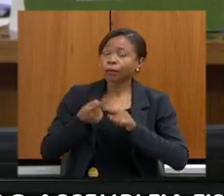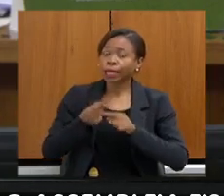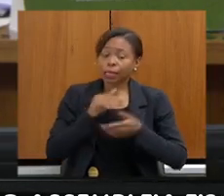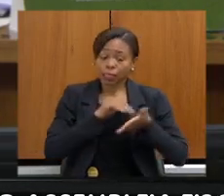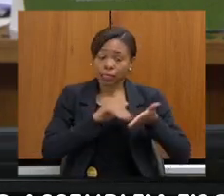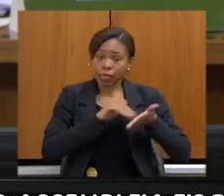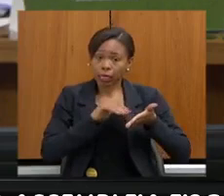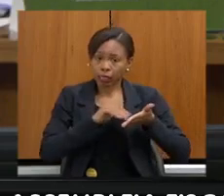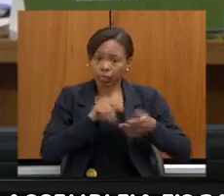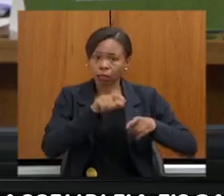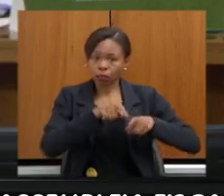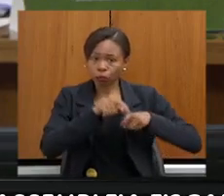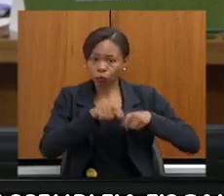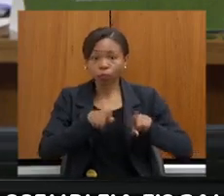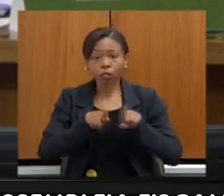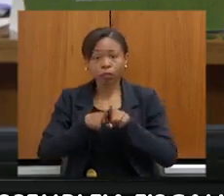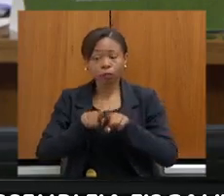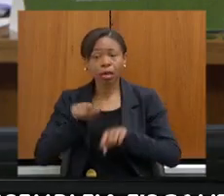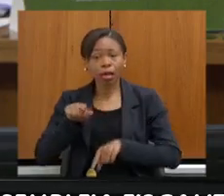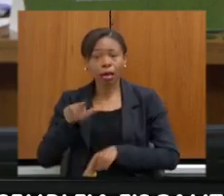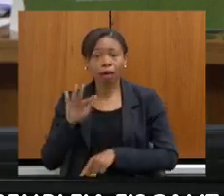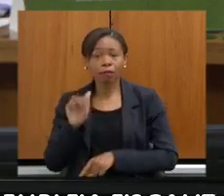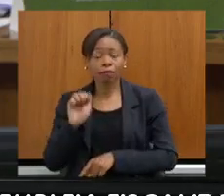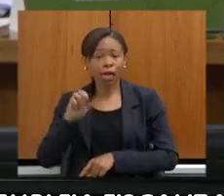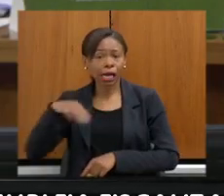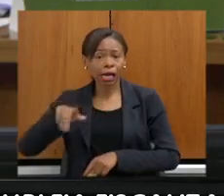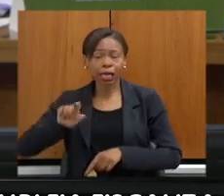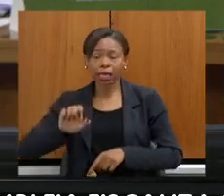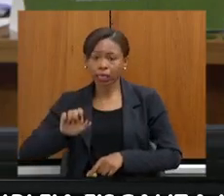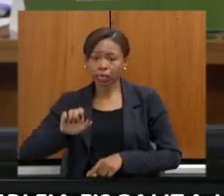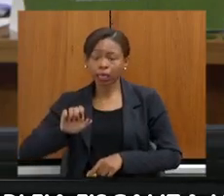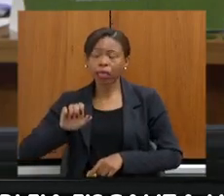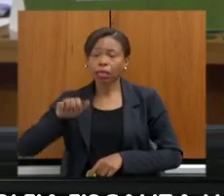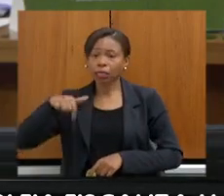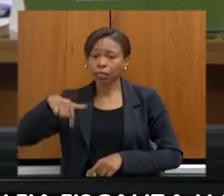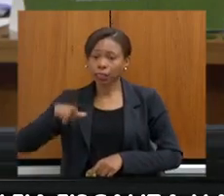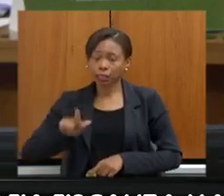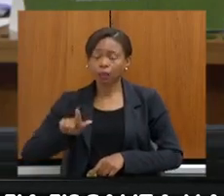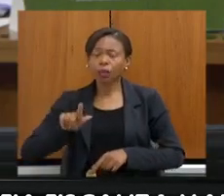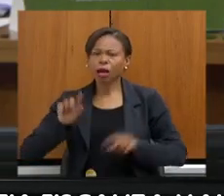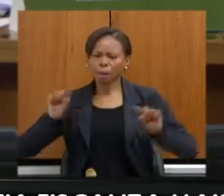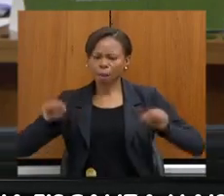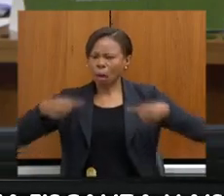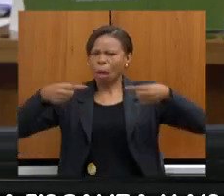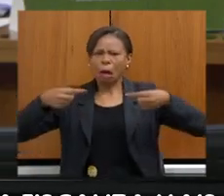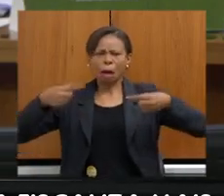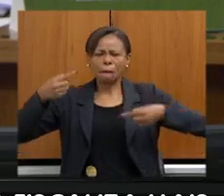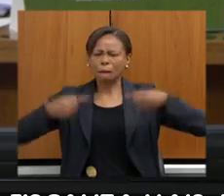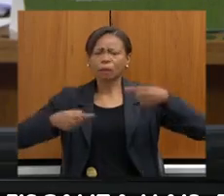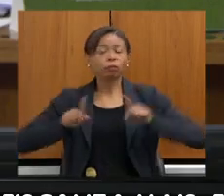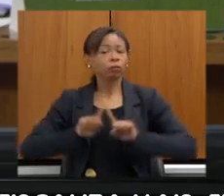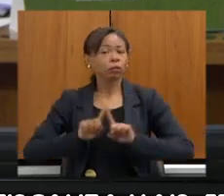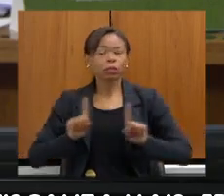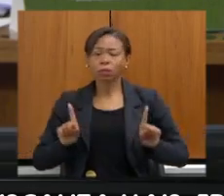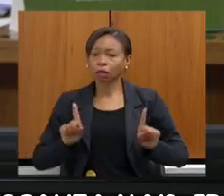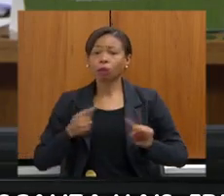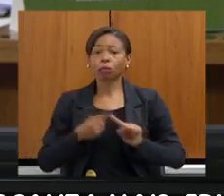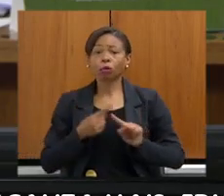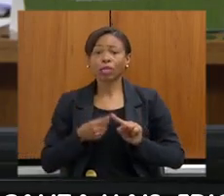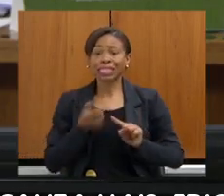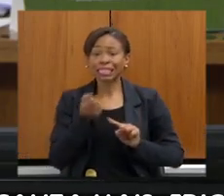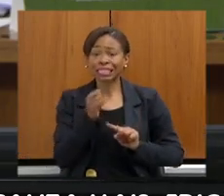que a gente tenha essa concorrência desleal, porque aqueles que não estão regularizados, aqueles que desmatam irregularmente,